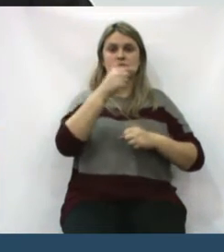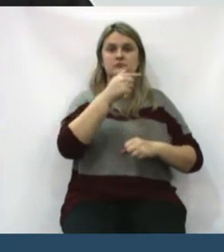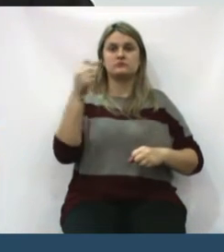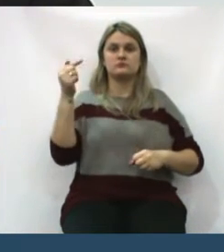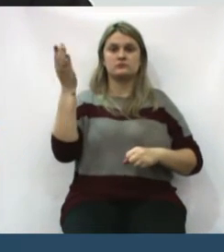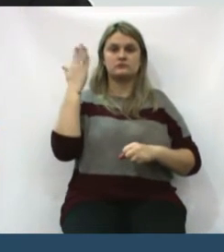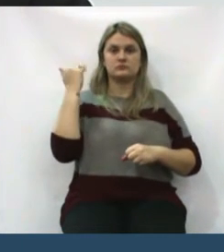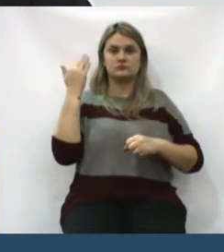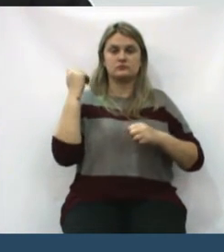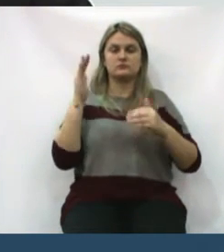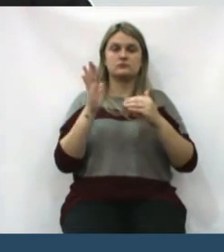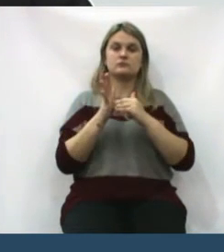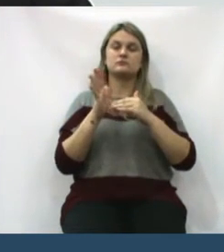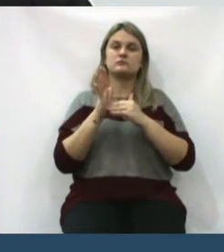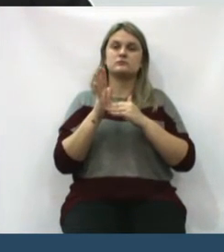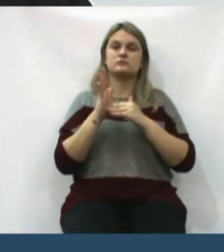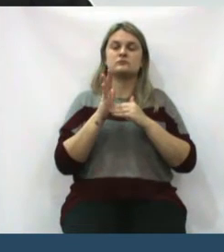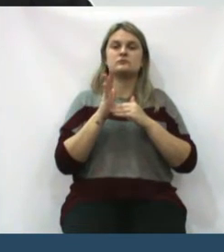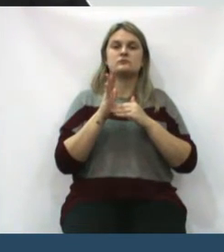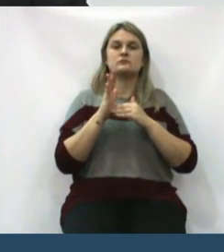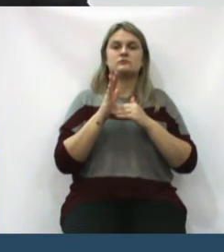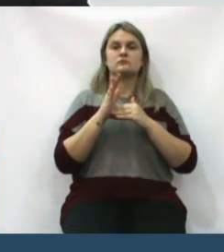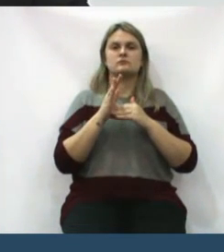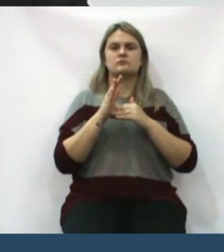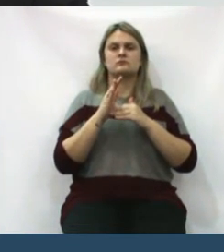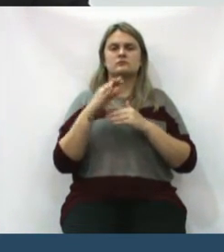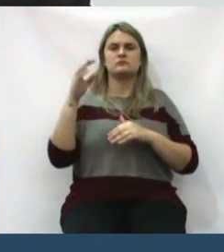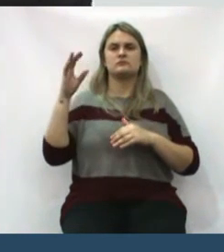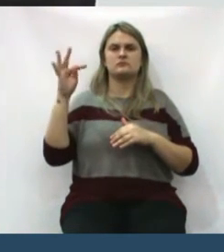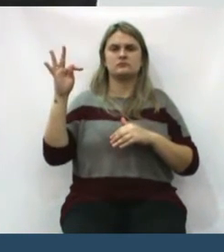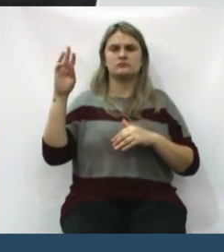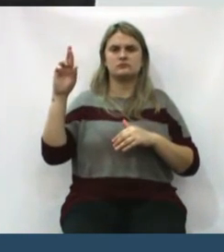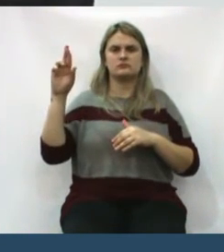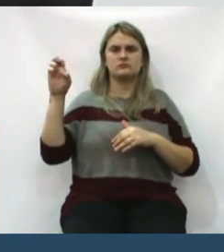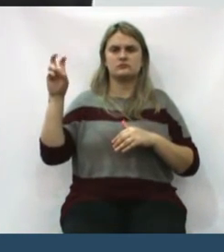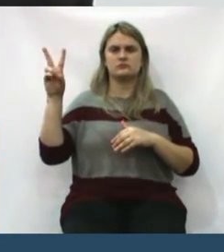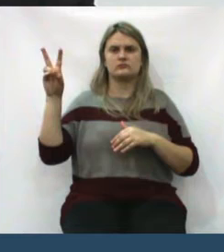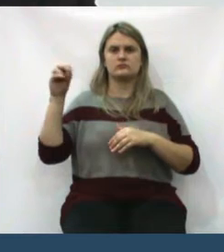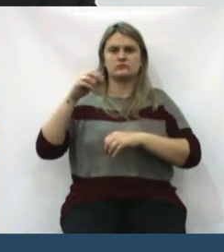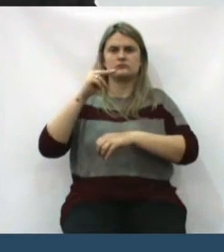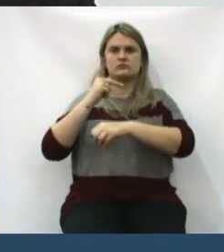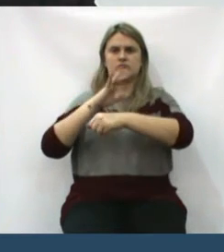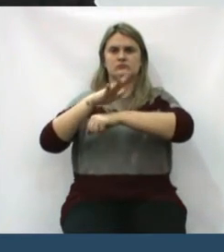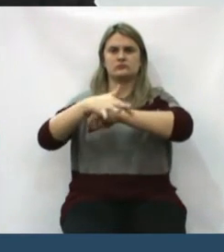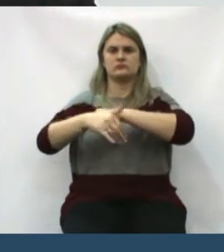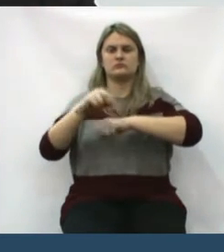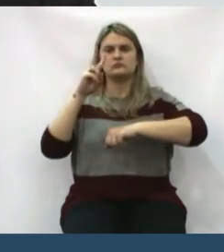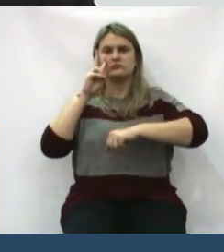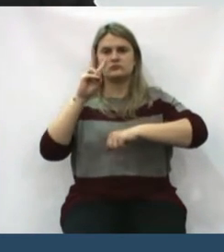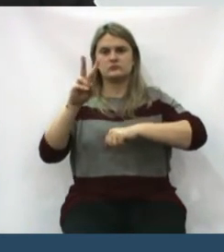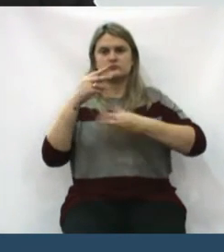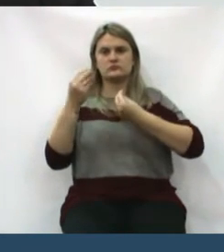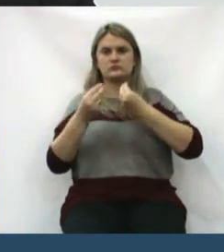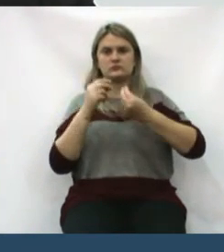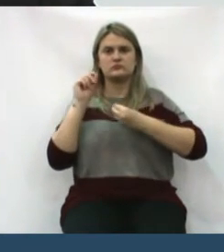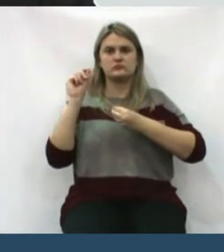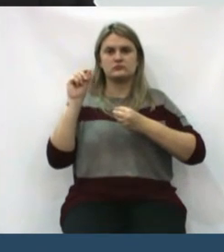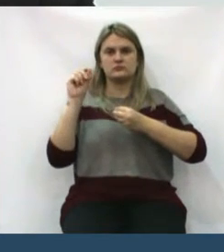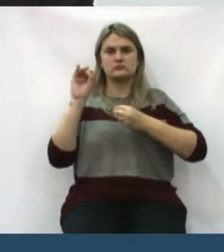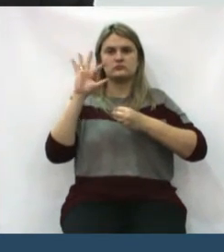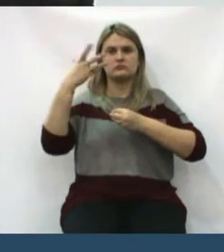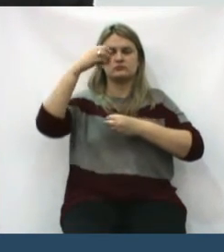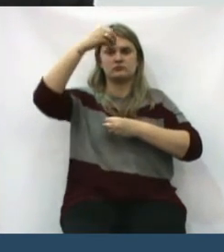na semana passada até o trevo do Porto Vitória para dar uma olhada na situação